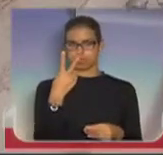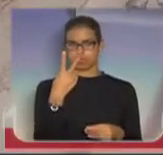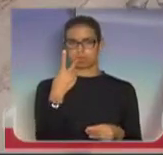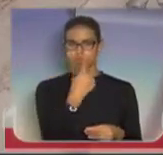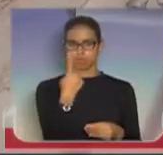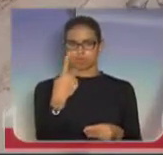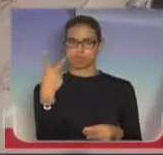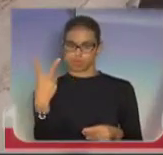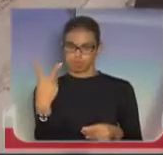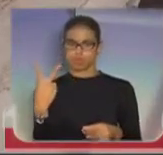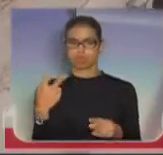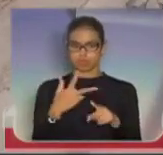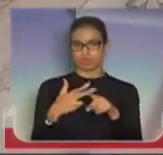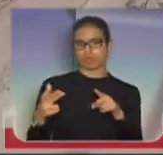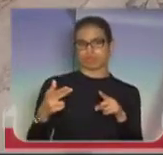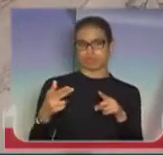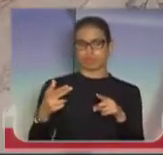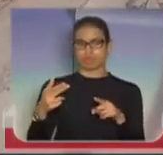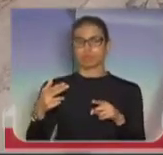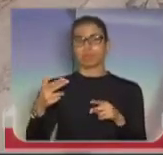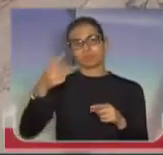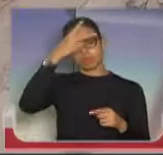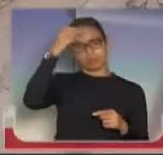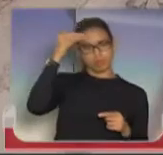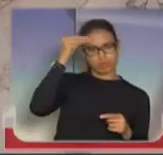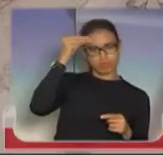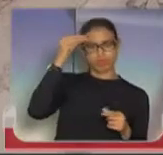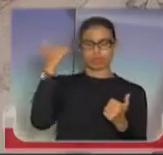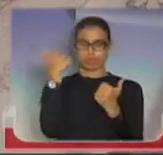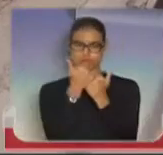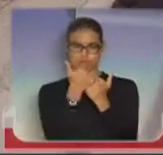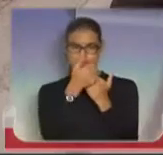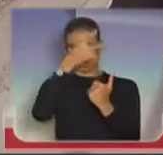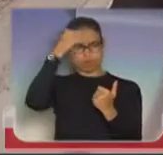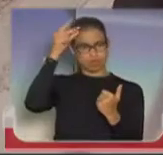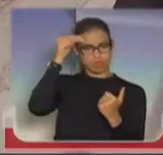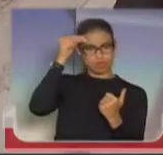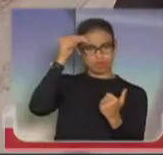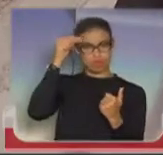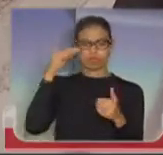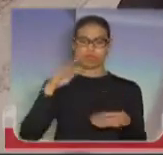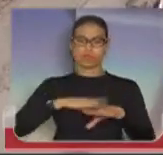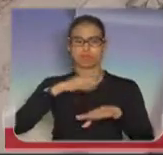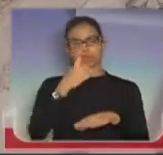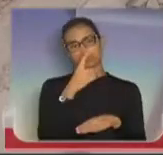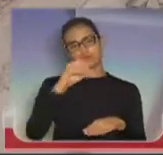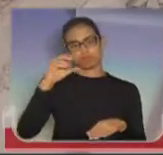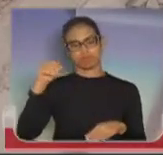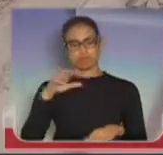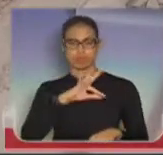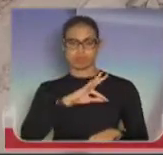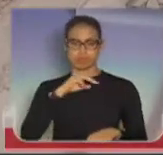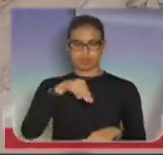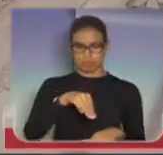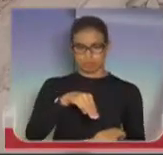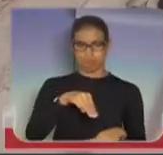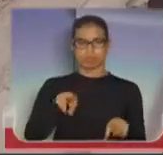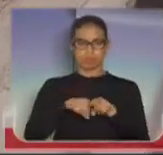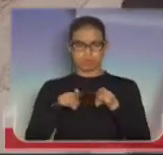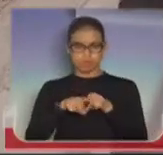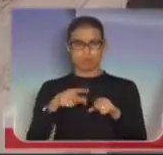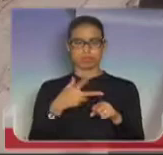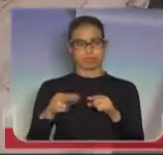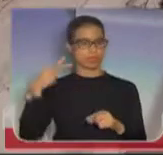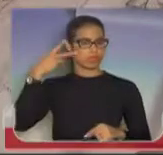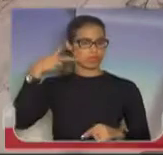eleitos, prefeitos, vice-prefeitos e mais de 100 policiais militares eleitos vereadores em todo o Estado